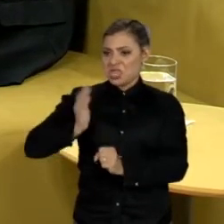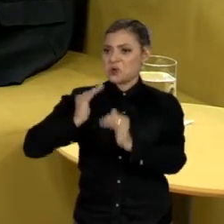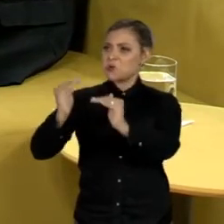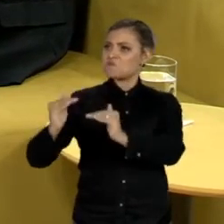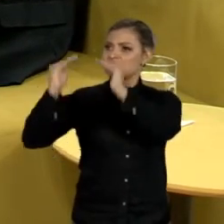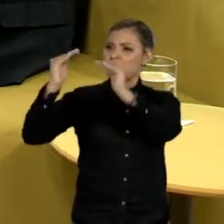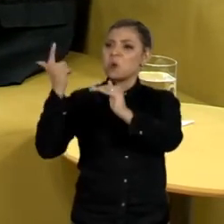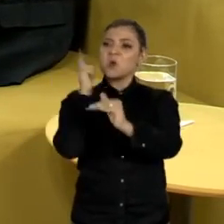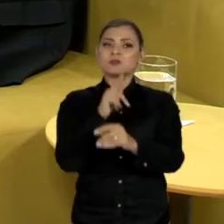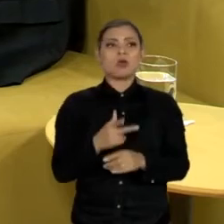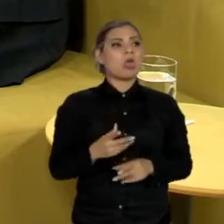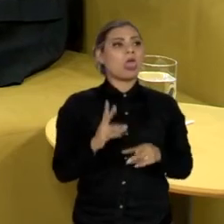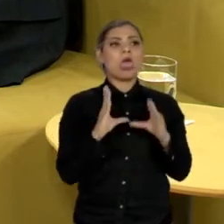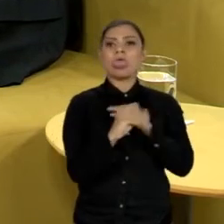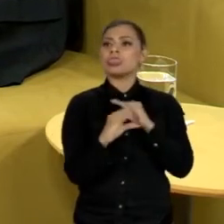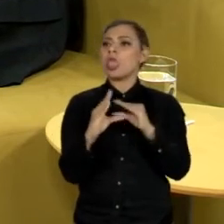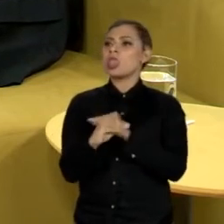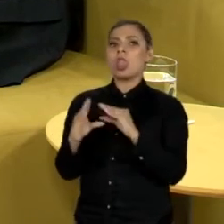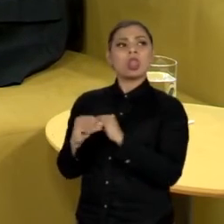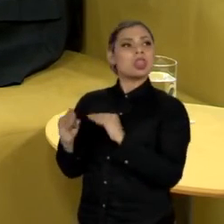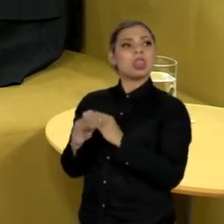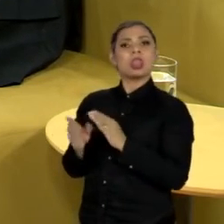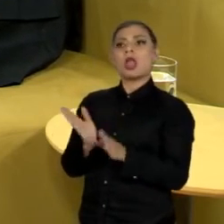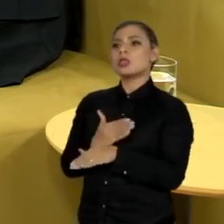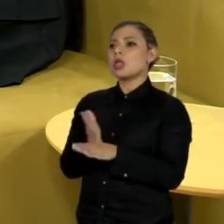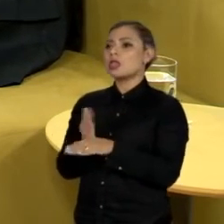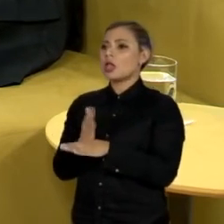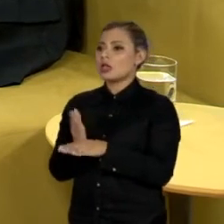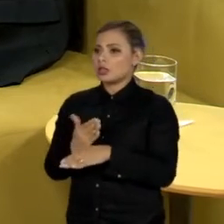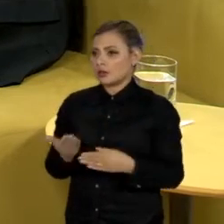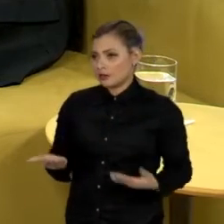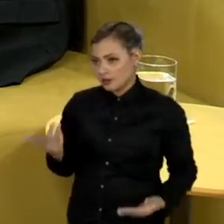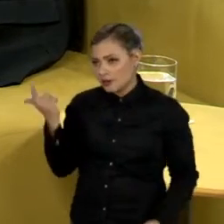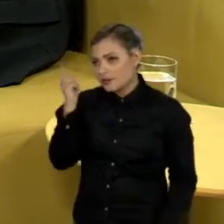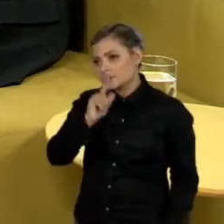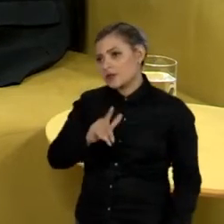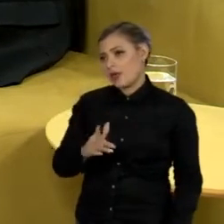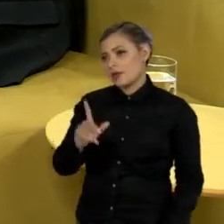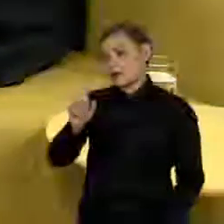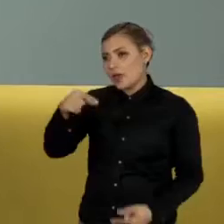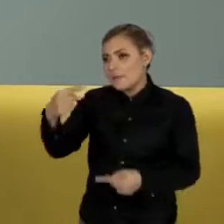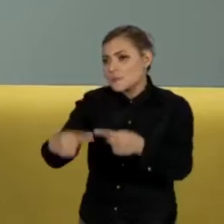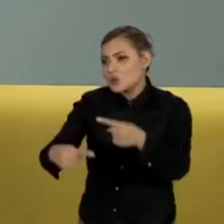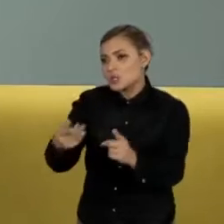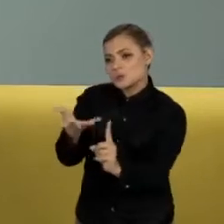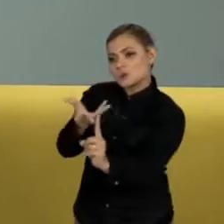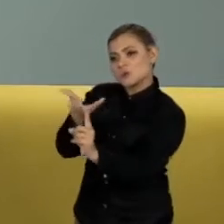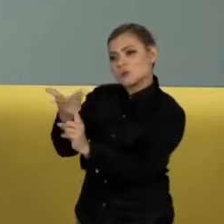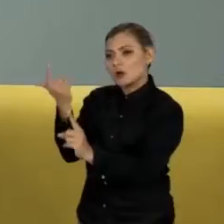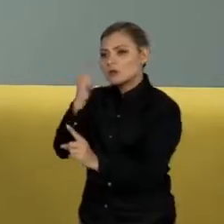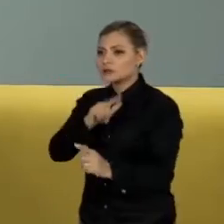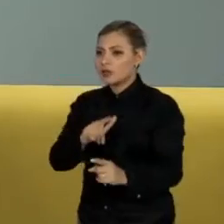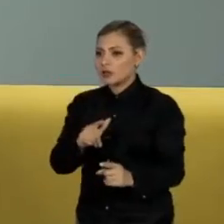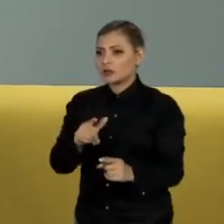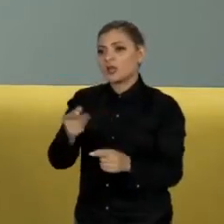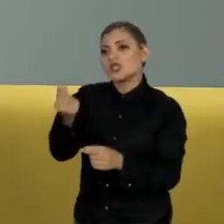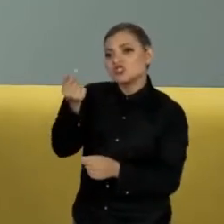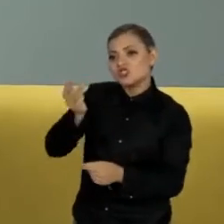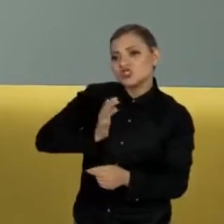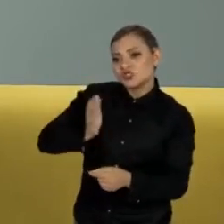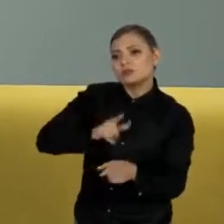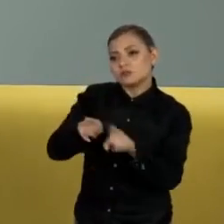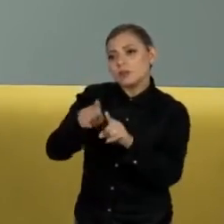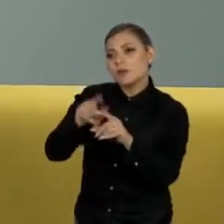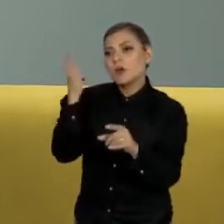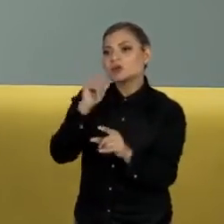sempre escapar. Poderoso é quem tem poder de Estado, políticos, e potentes quem tem poder econômico.